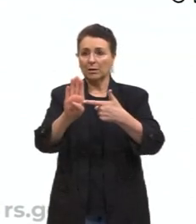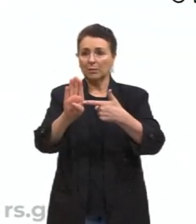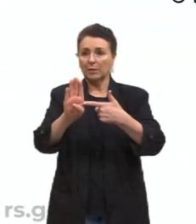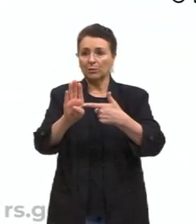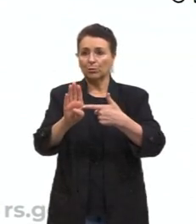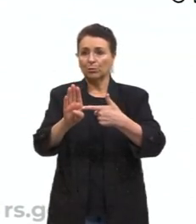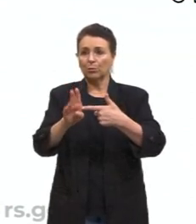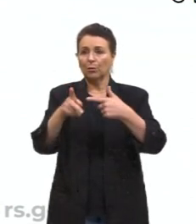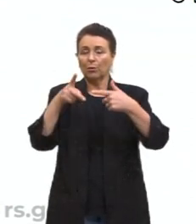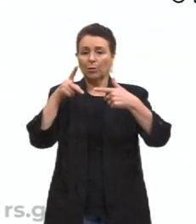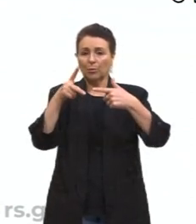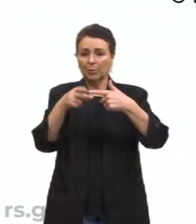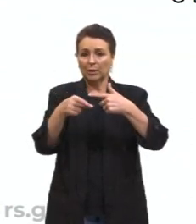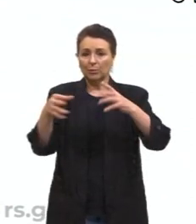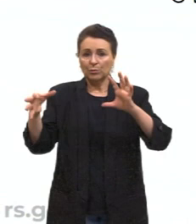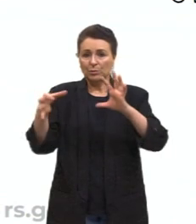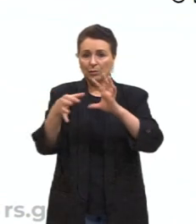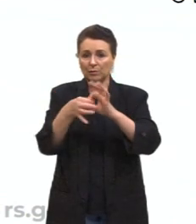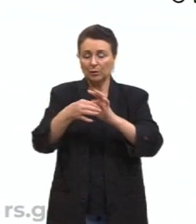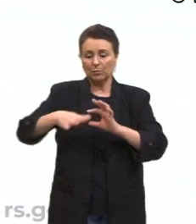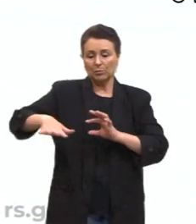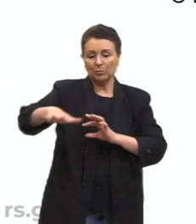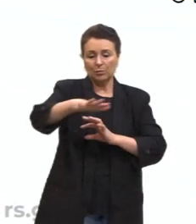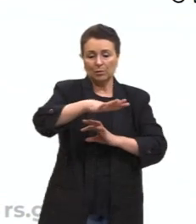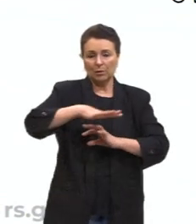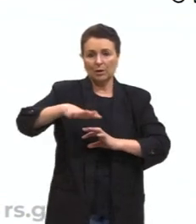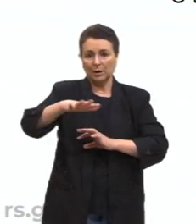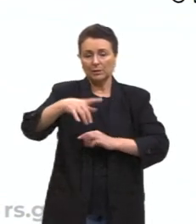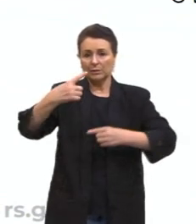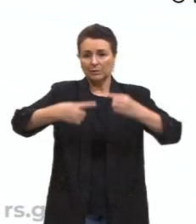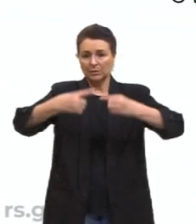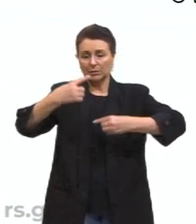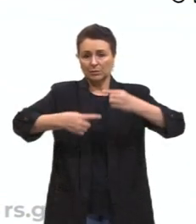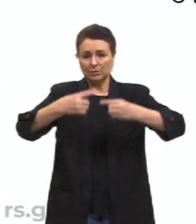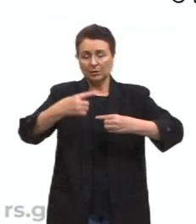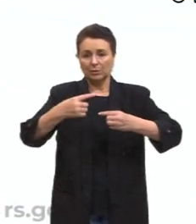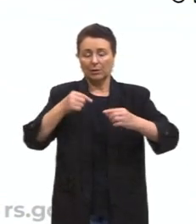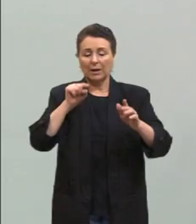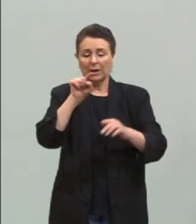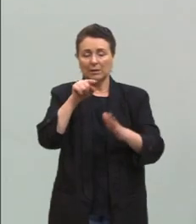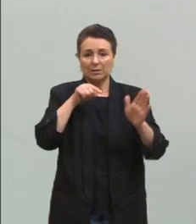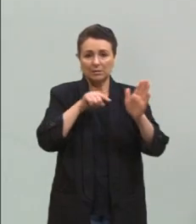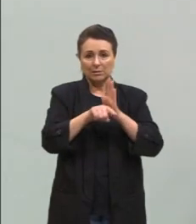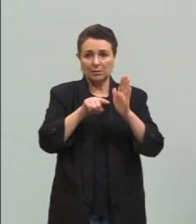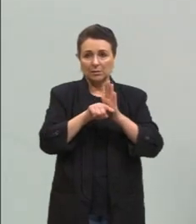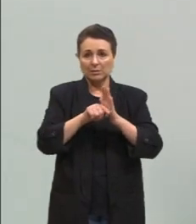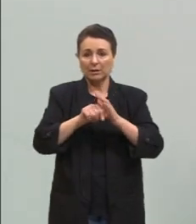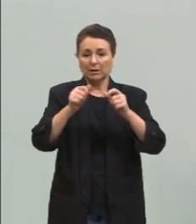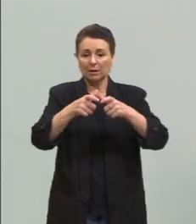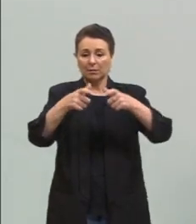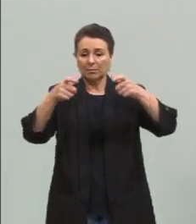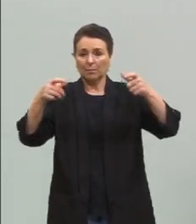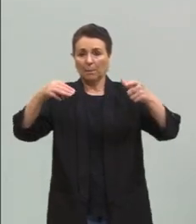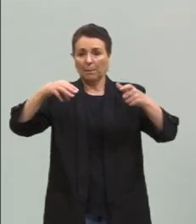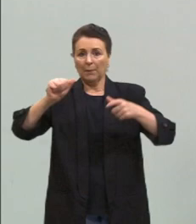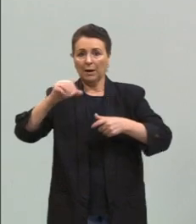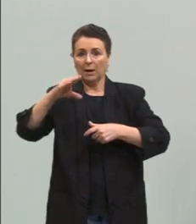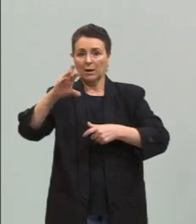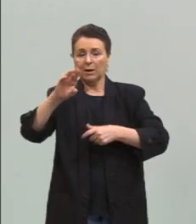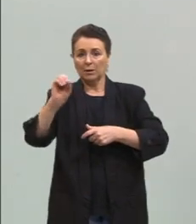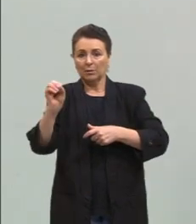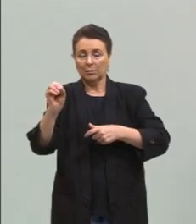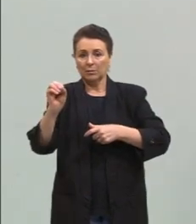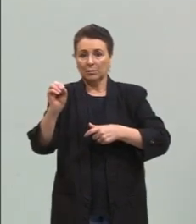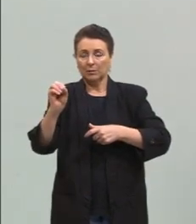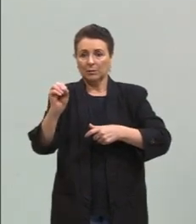rompimento de vínculos locais, que a gente vem discutindo. Justamente, aquela questão macro, justo derrubando aquele